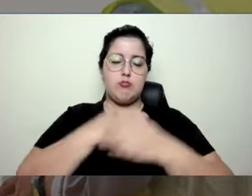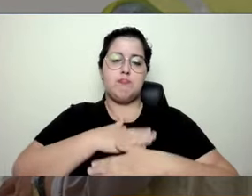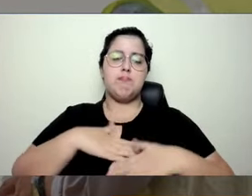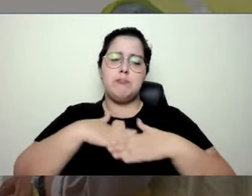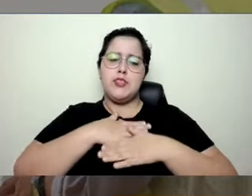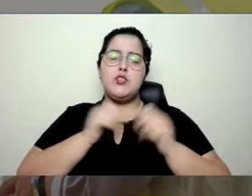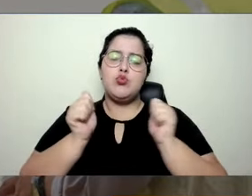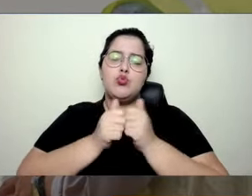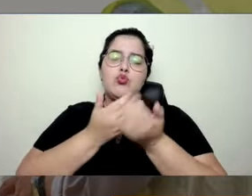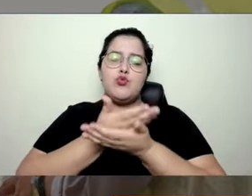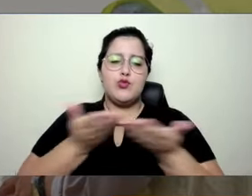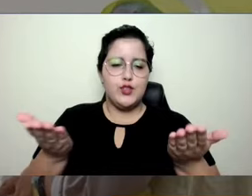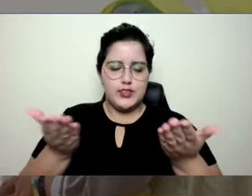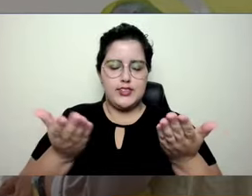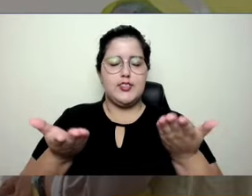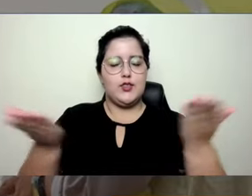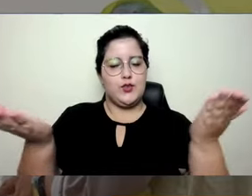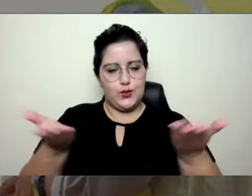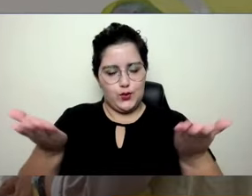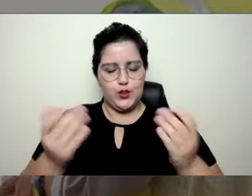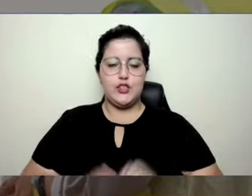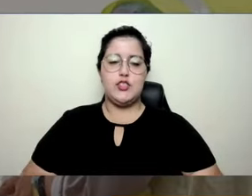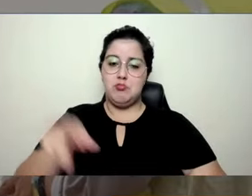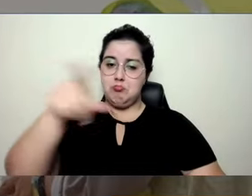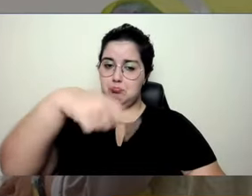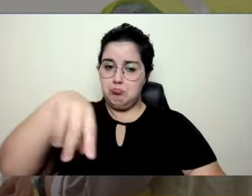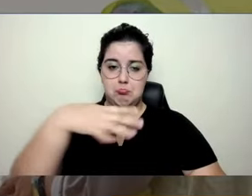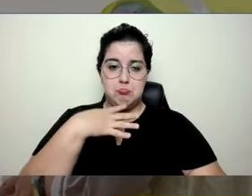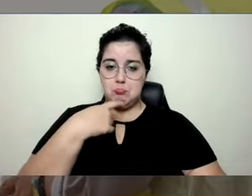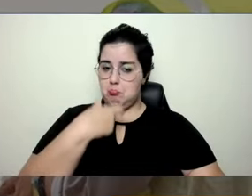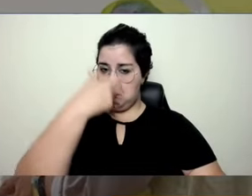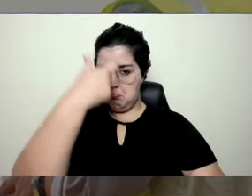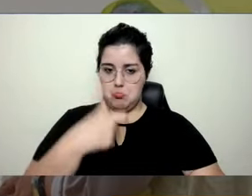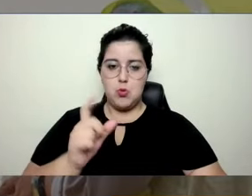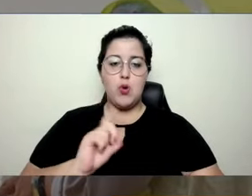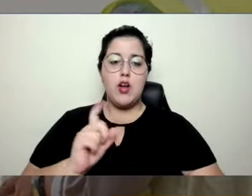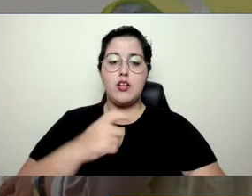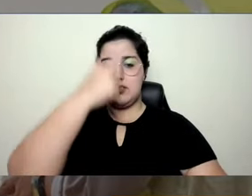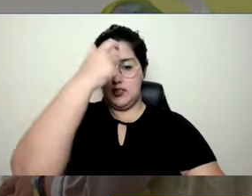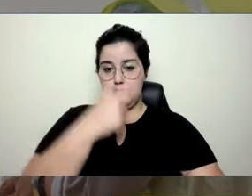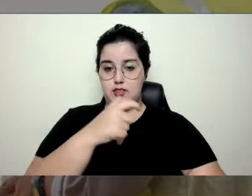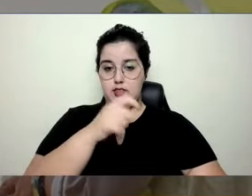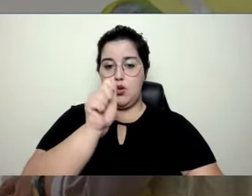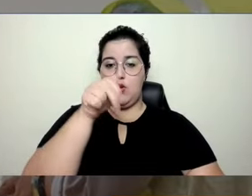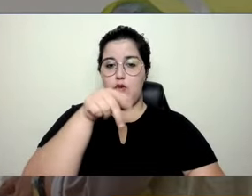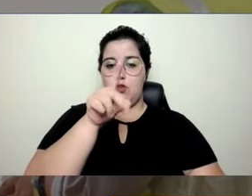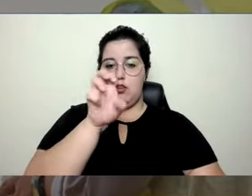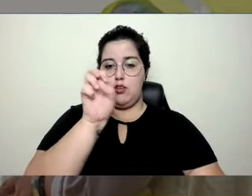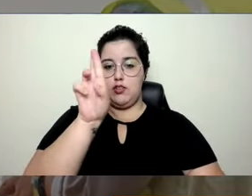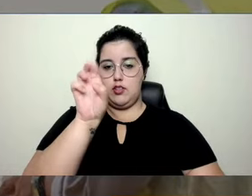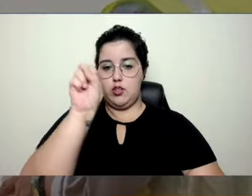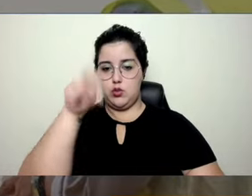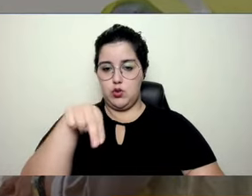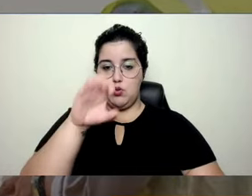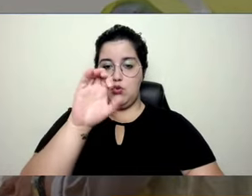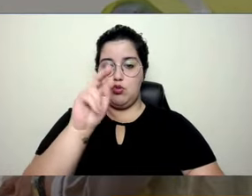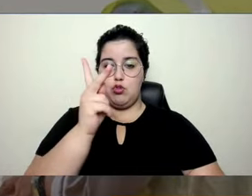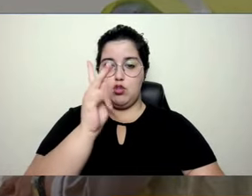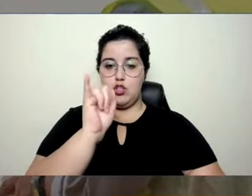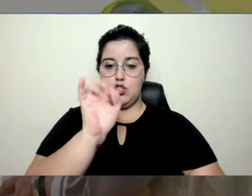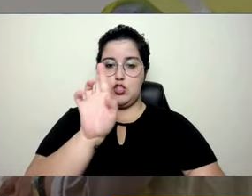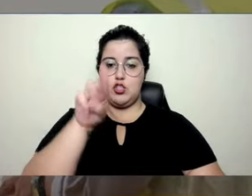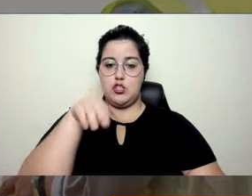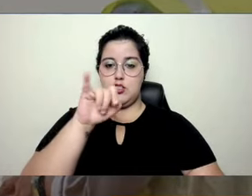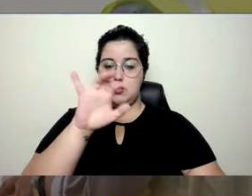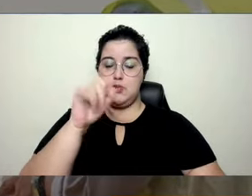tarde com vocês. Para quem ainda não me conhece, meu nome é Anderson Schirmis, eu sou técnico e engenheiro de